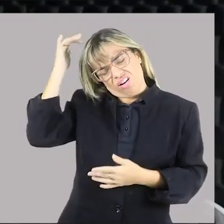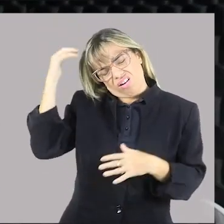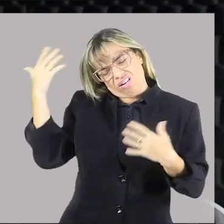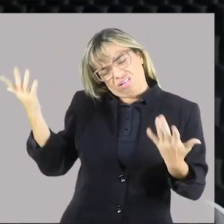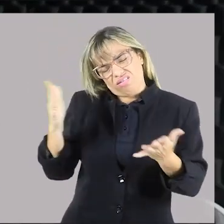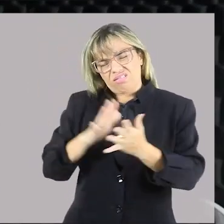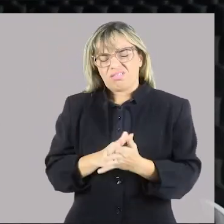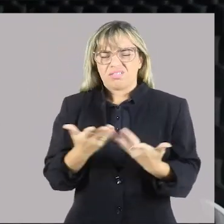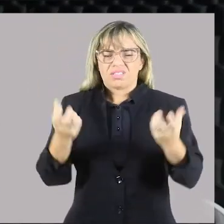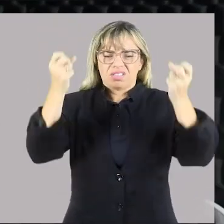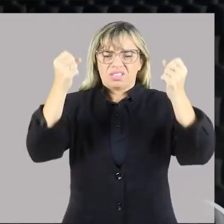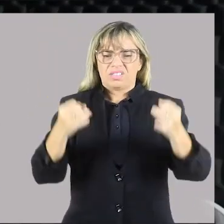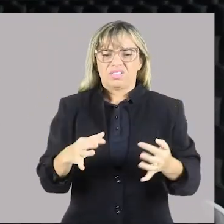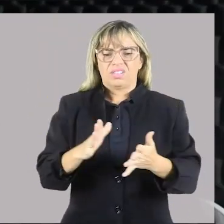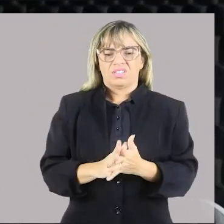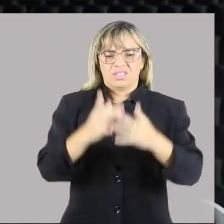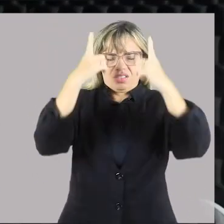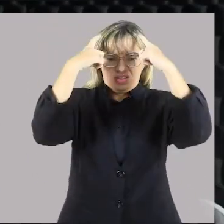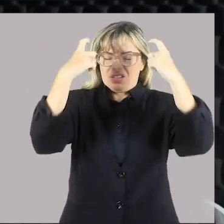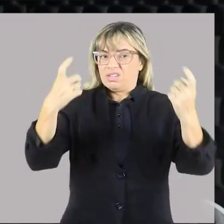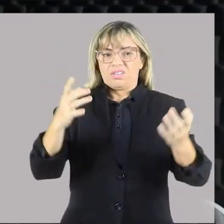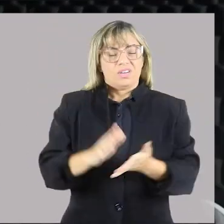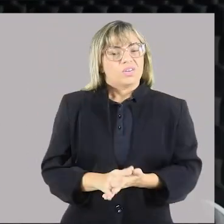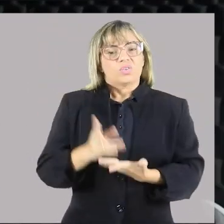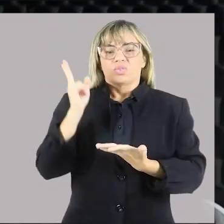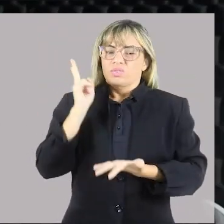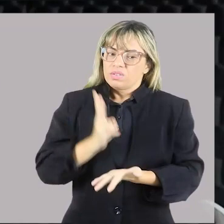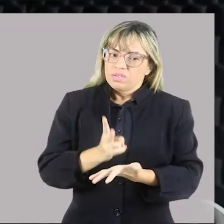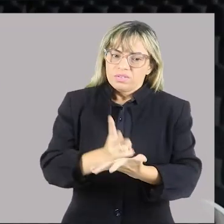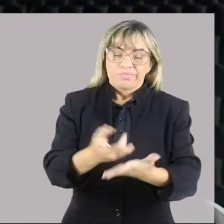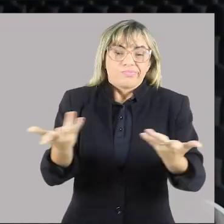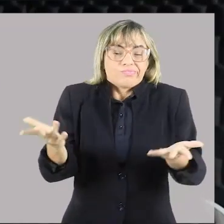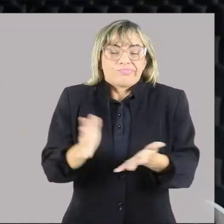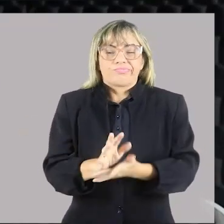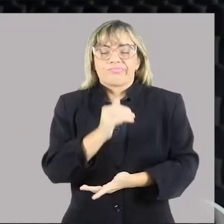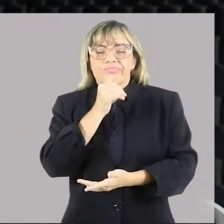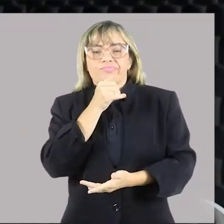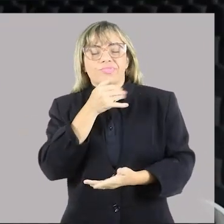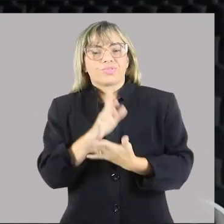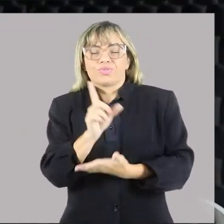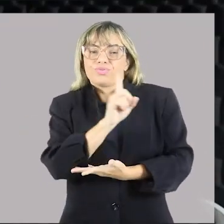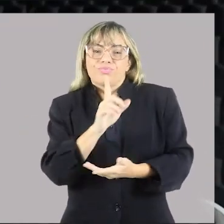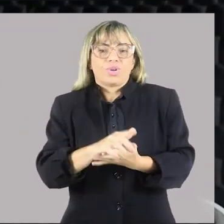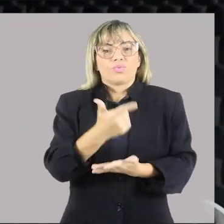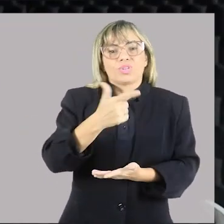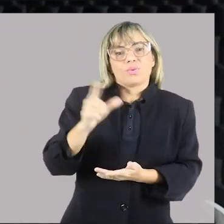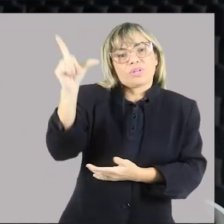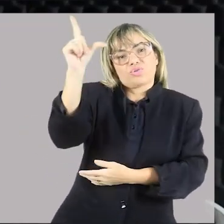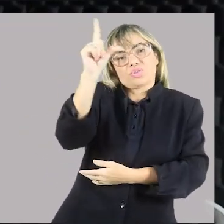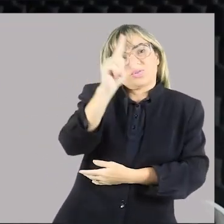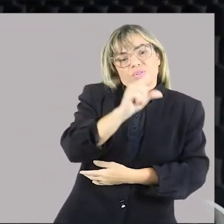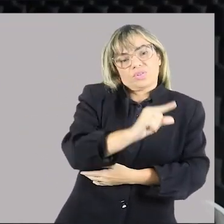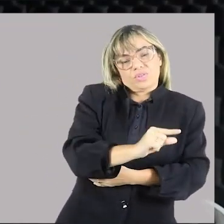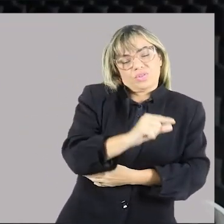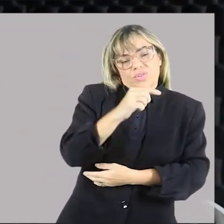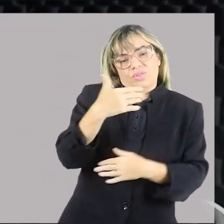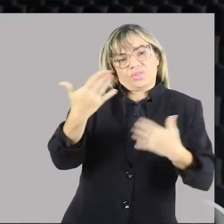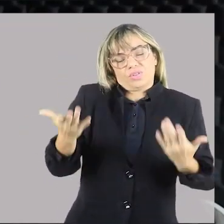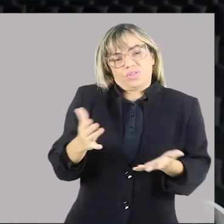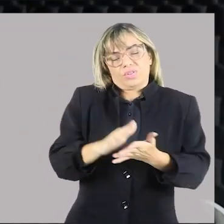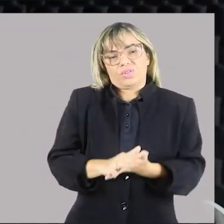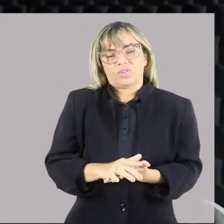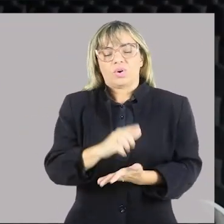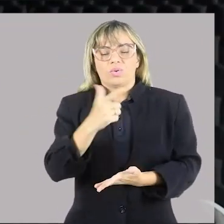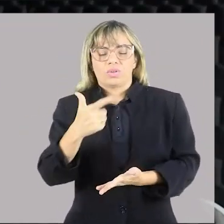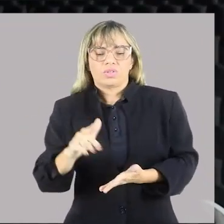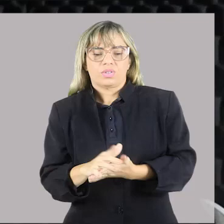ficar podre de chato. Porque, infelizmente, senhores, não gera uma diminuição. E pelo fato de não gerar uma